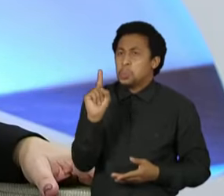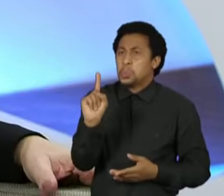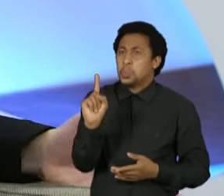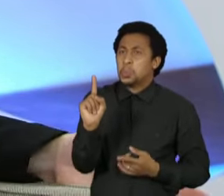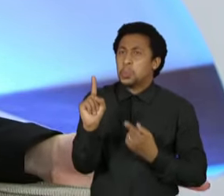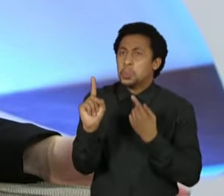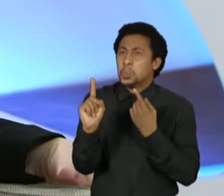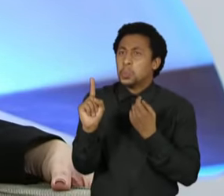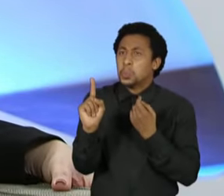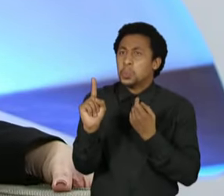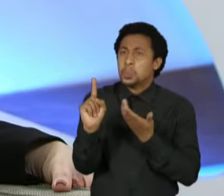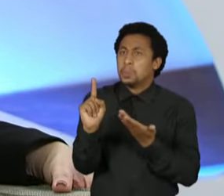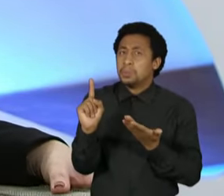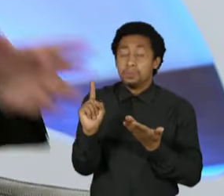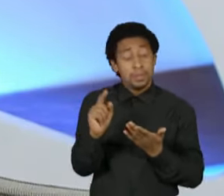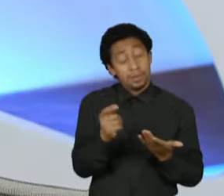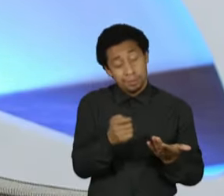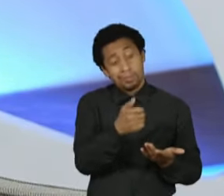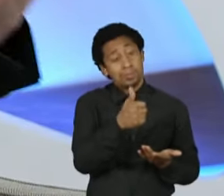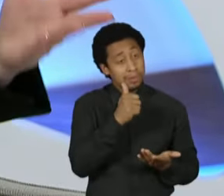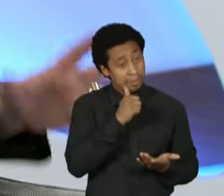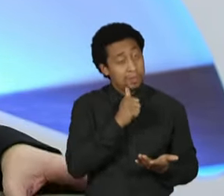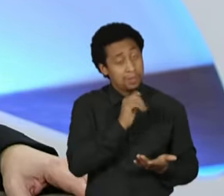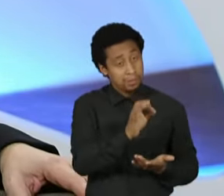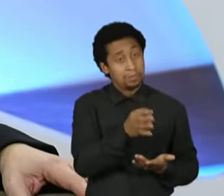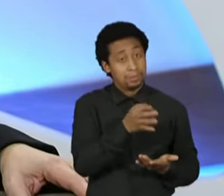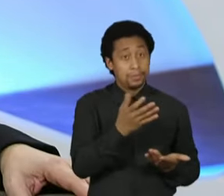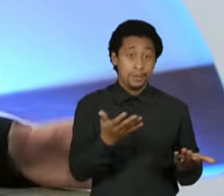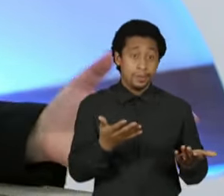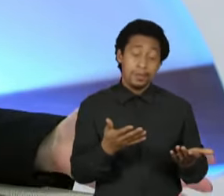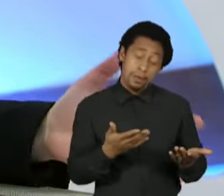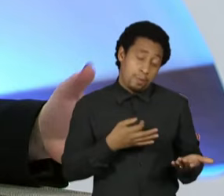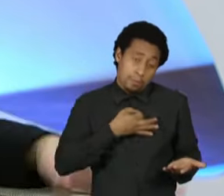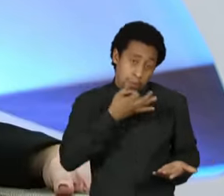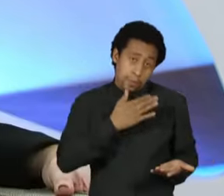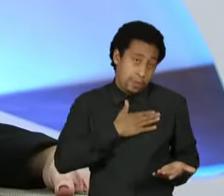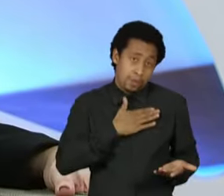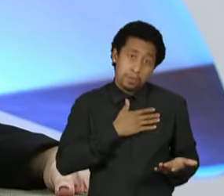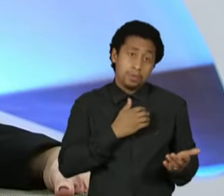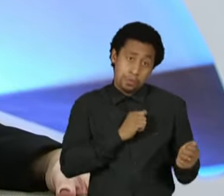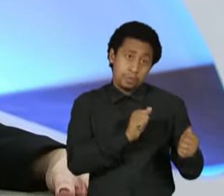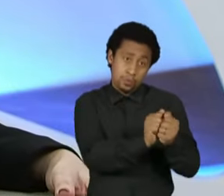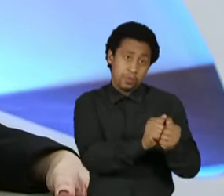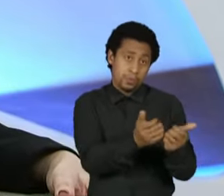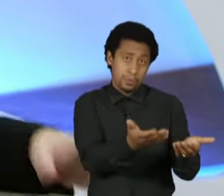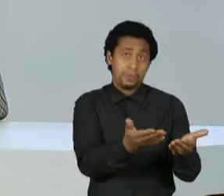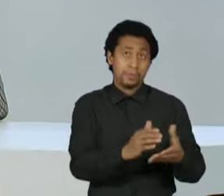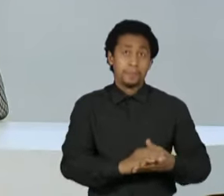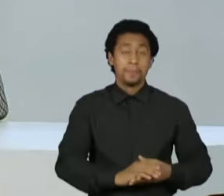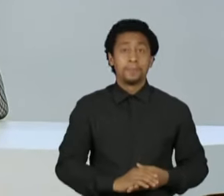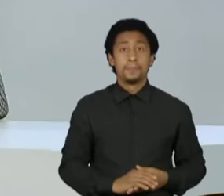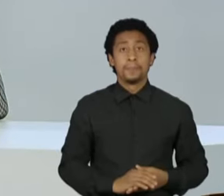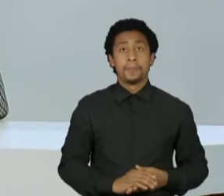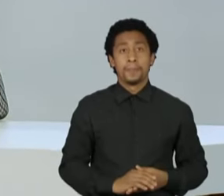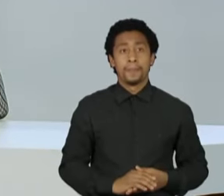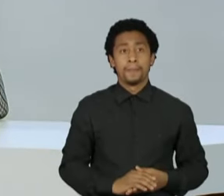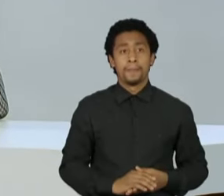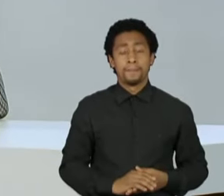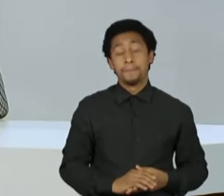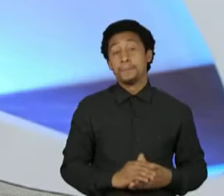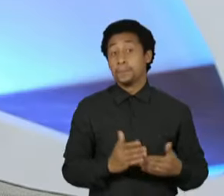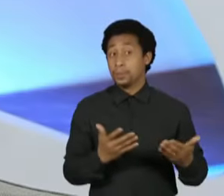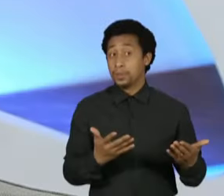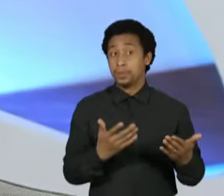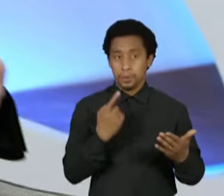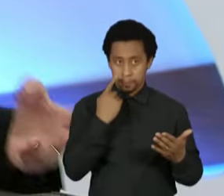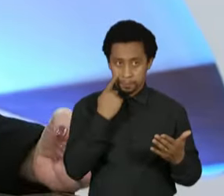mulheres, né? Sem dúvida nenhuma. É a mesma crítica que eu faço, viu? Nós estamos juntas nessa. Estamos juntas nessa. Aliás, se me permitir, vou